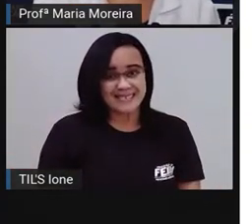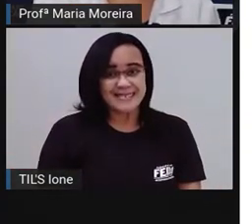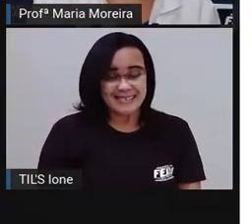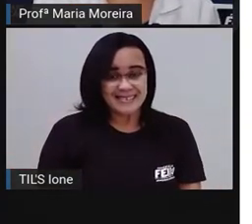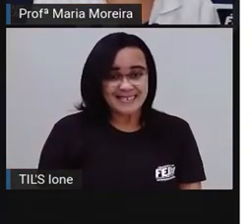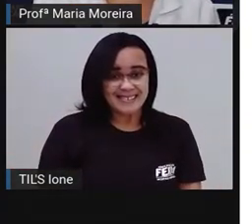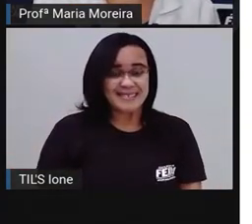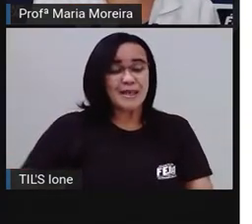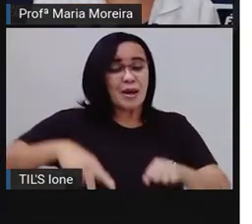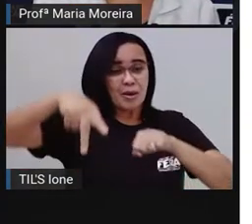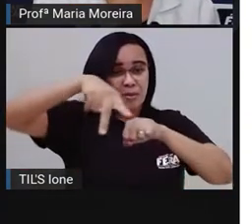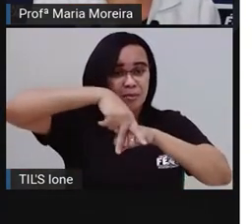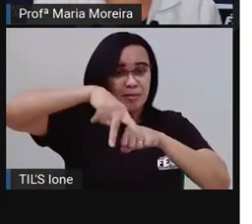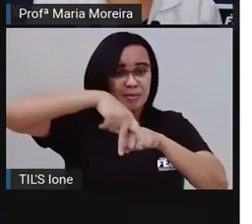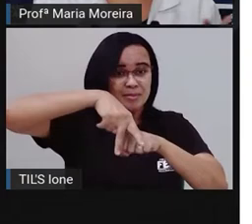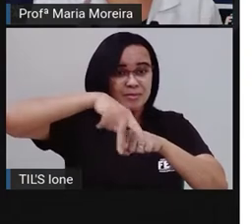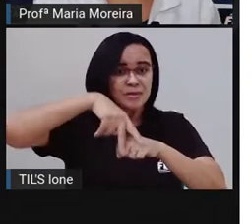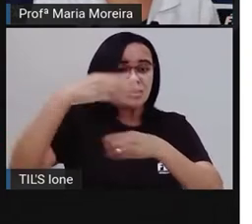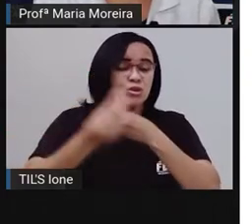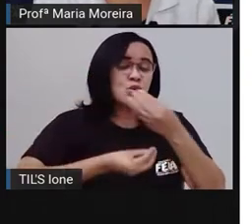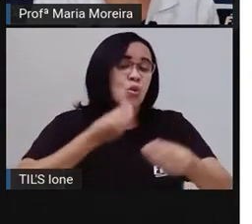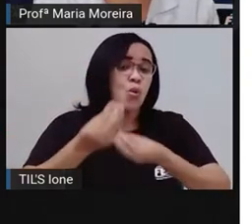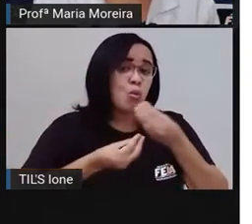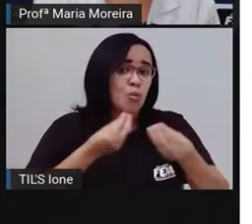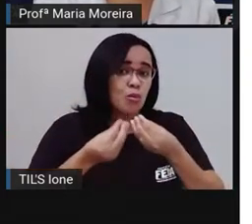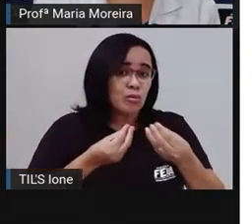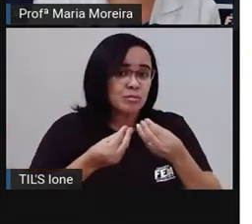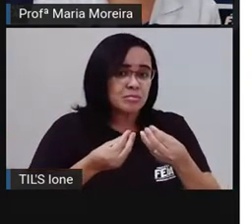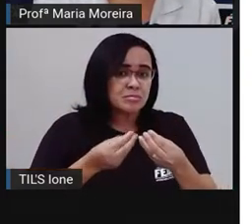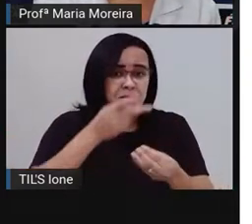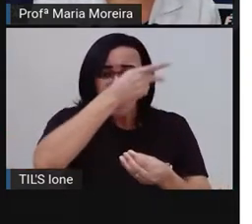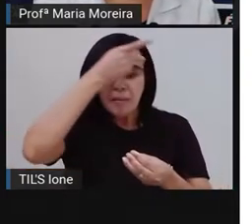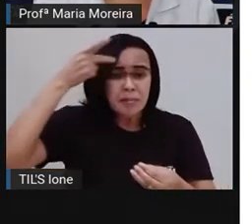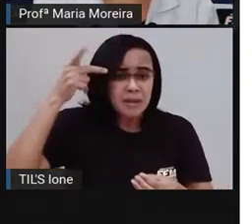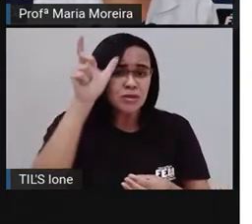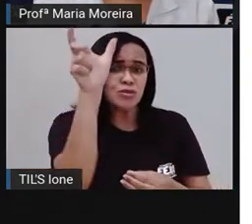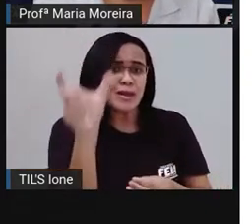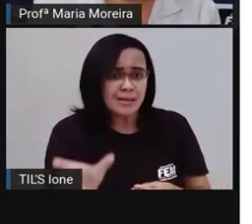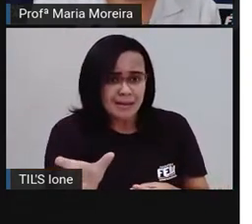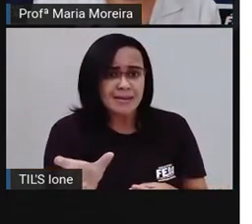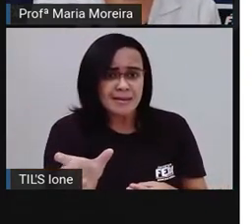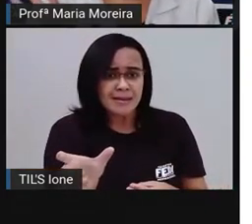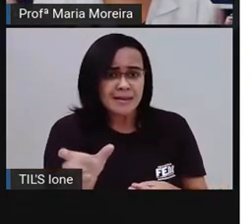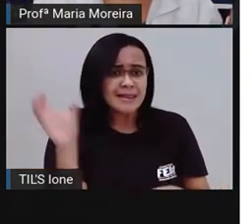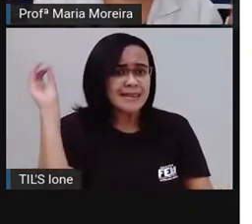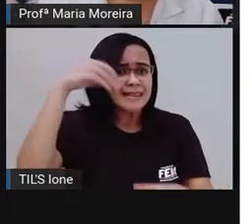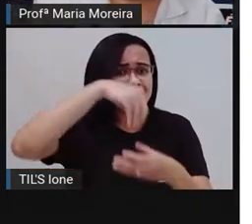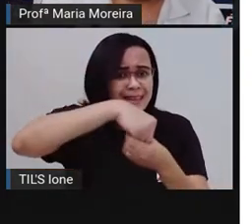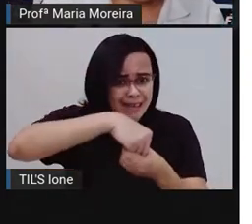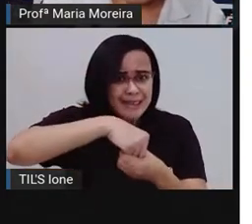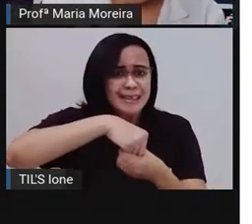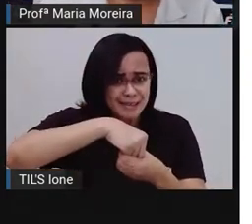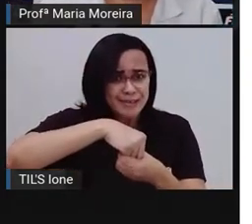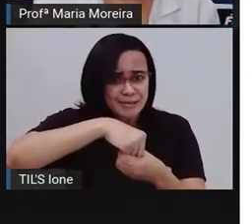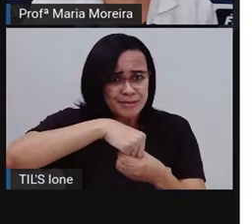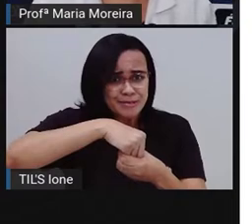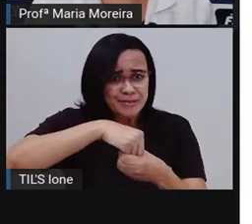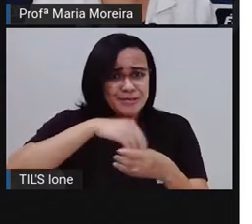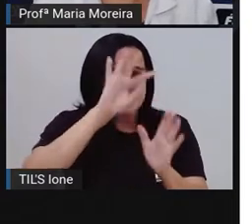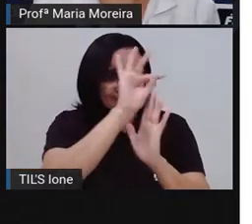pronomes pessoais, né, que são as pessoas no discurso. Ai, pro gente nem estar em campanha política, a senhora está aí falando de discurso.